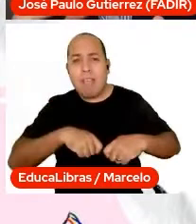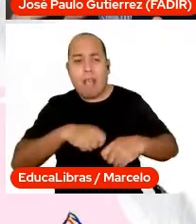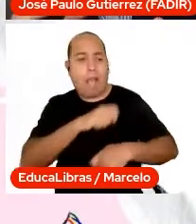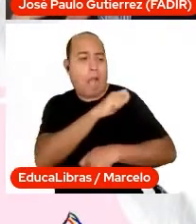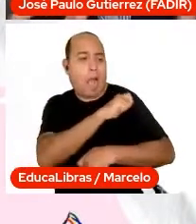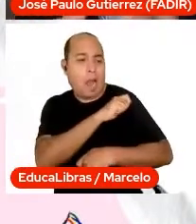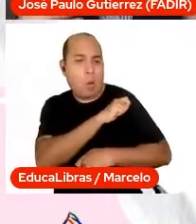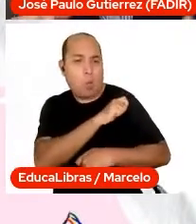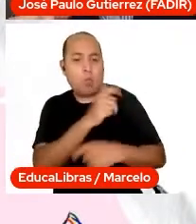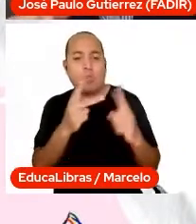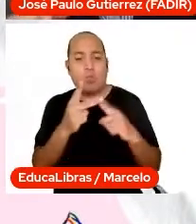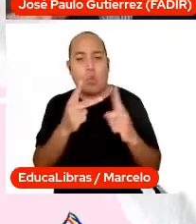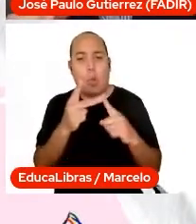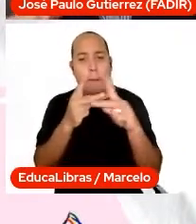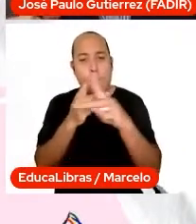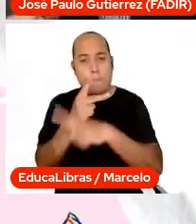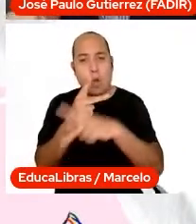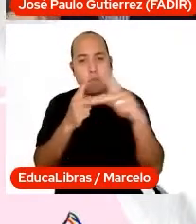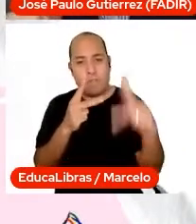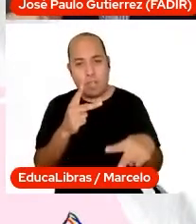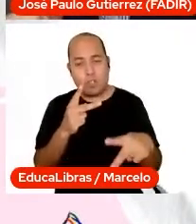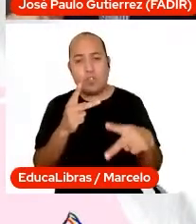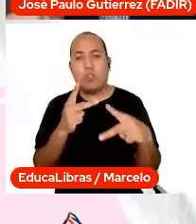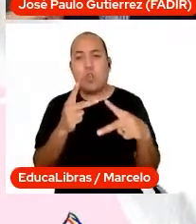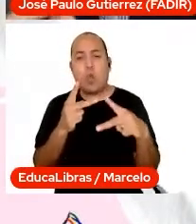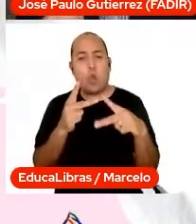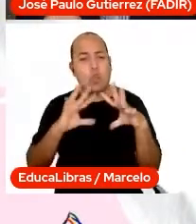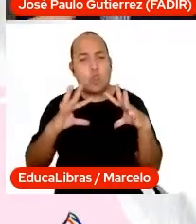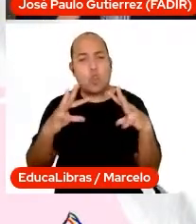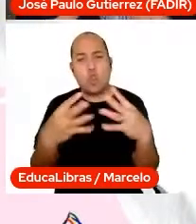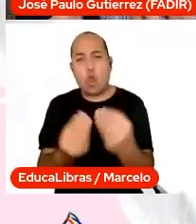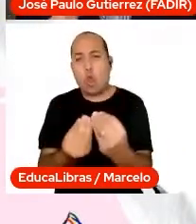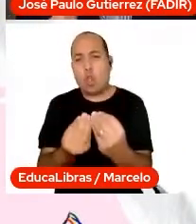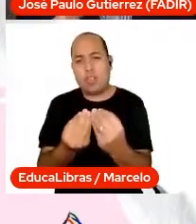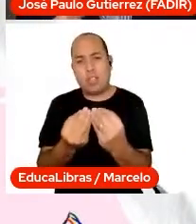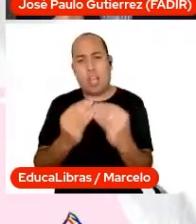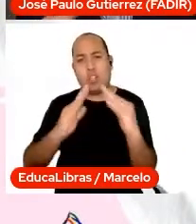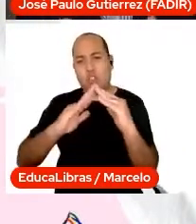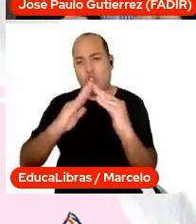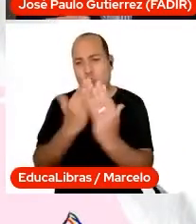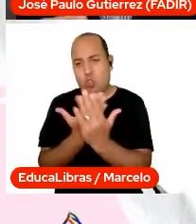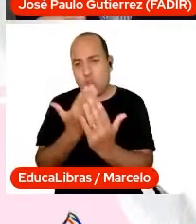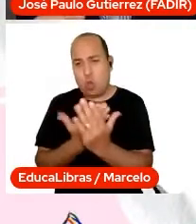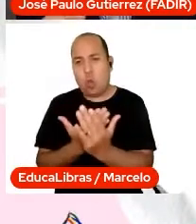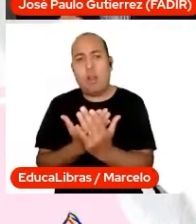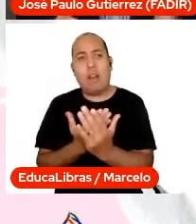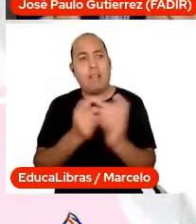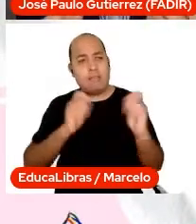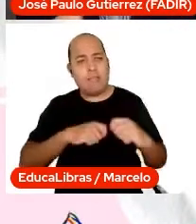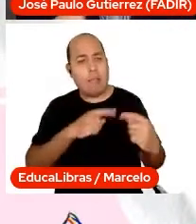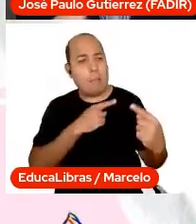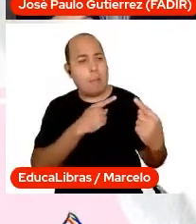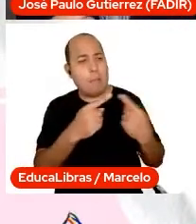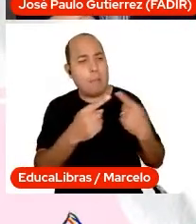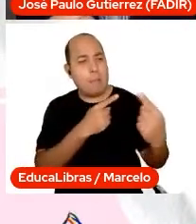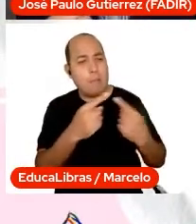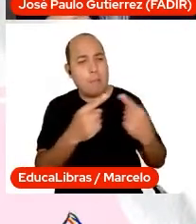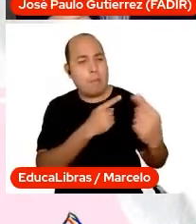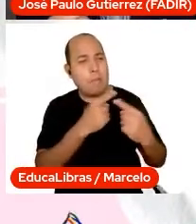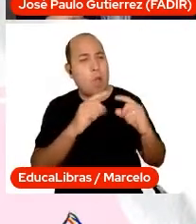e, por consequência, a escola toda, ela possa trazer o debate de conceitos,